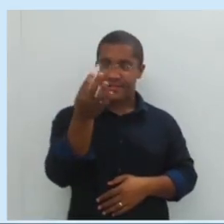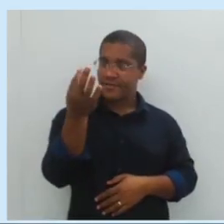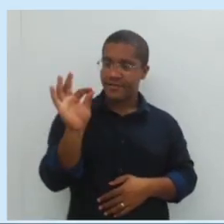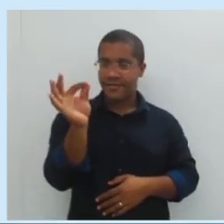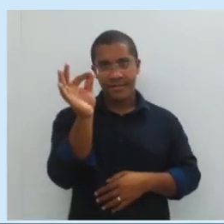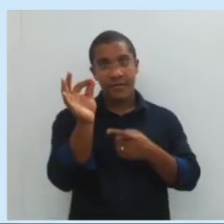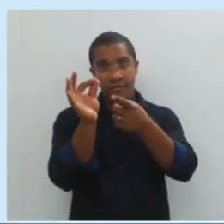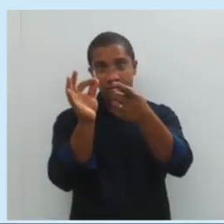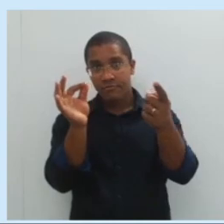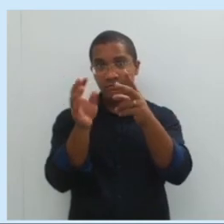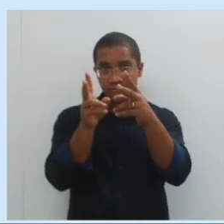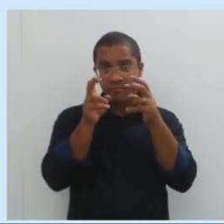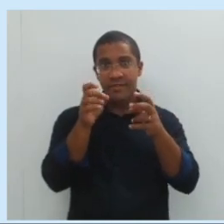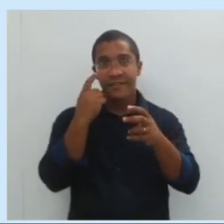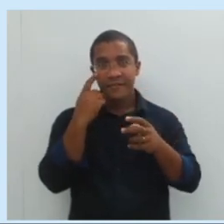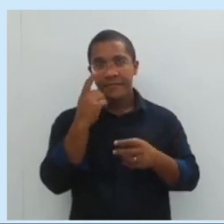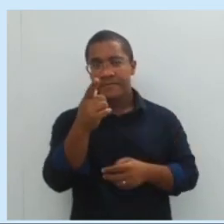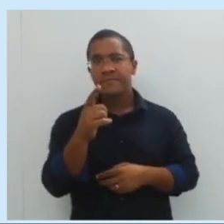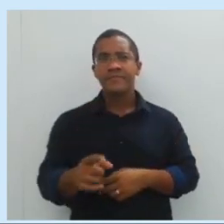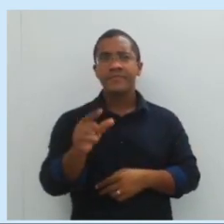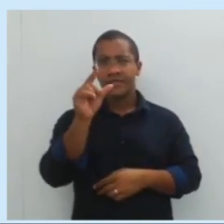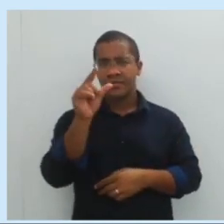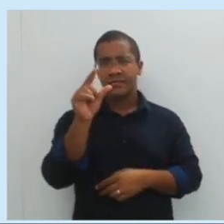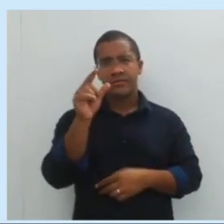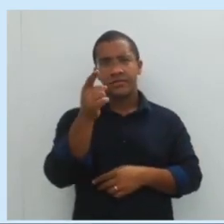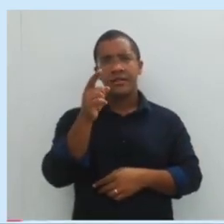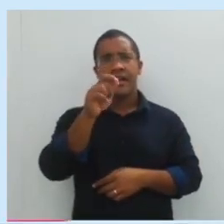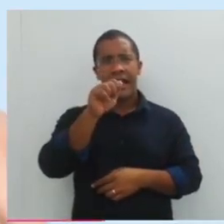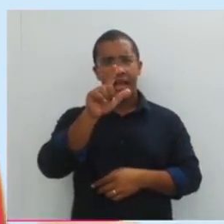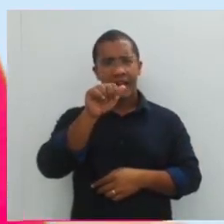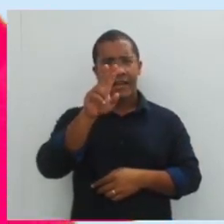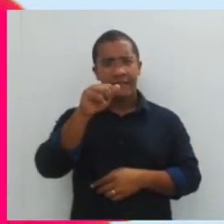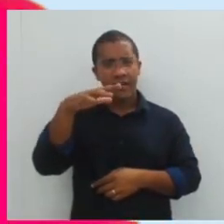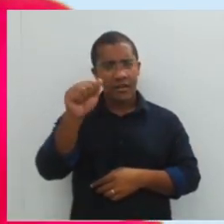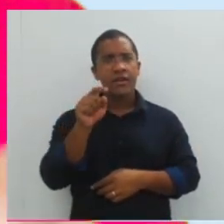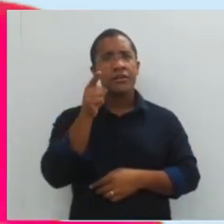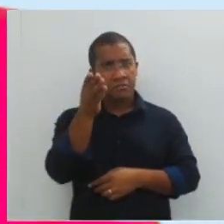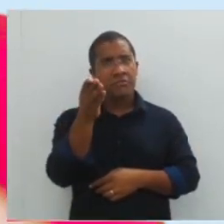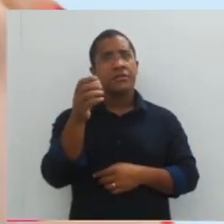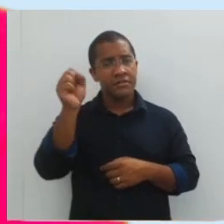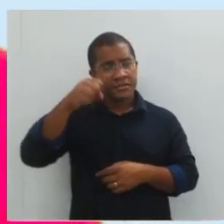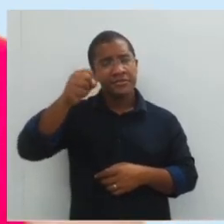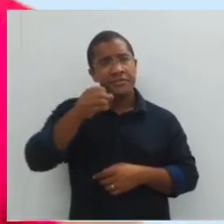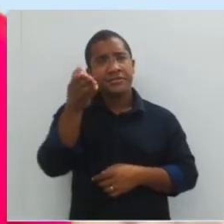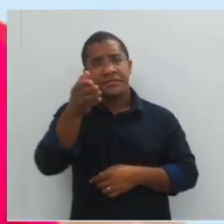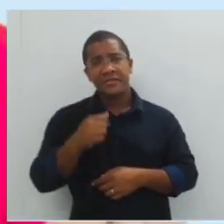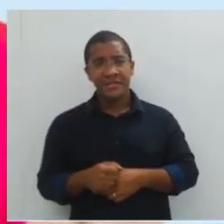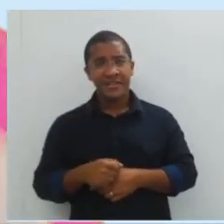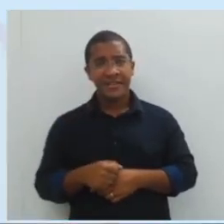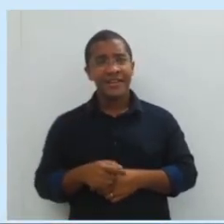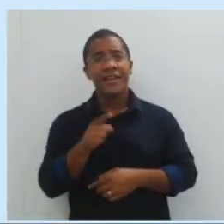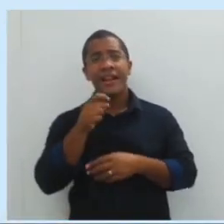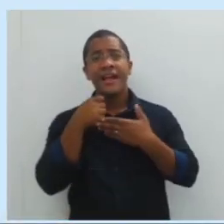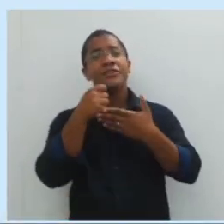pinça para vocês observarem esse exemplo de alavanca. Isto é uma alavanca? É uma alavanca. É uma máquina simples? É uma máquina simples.